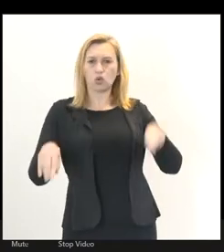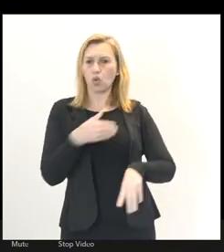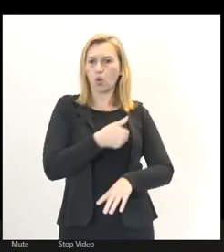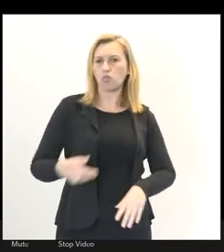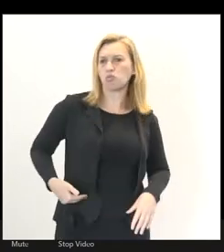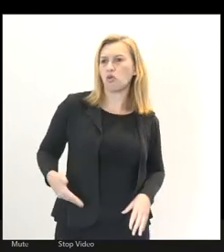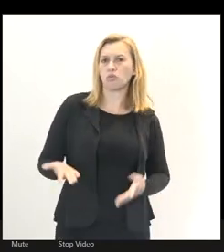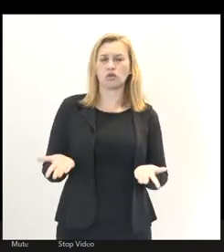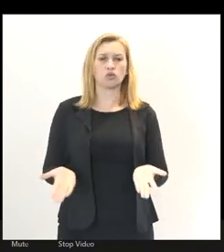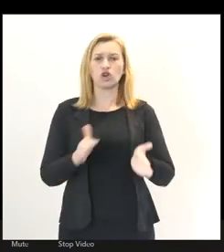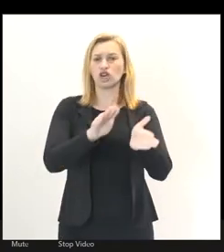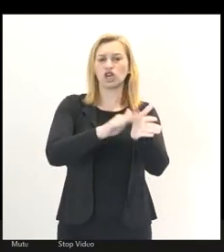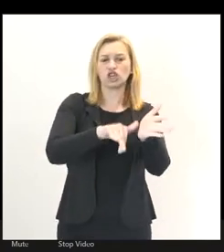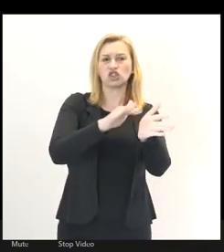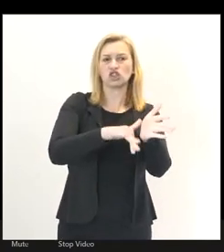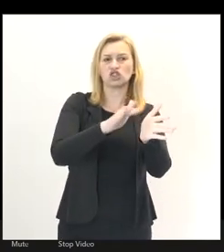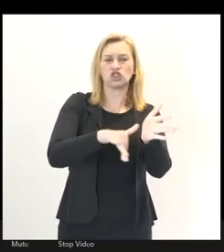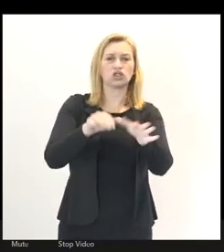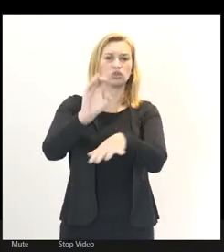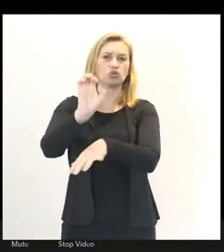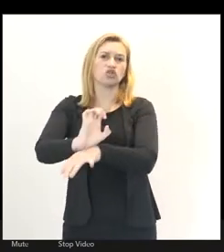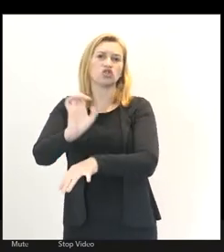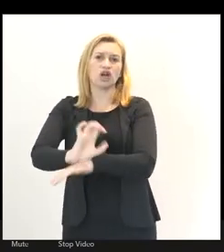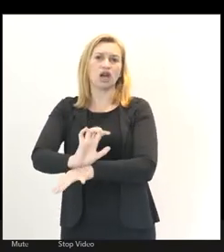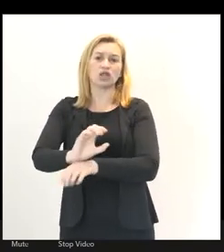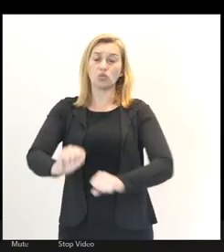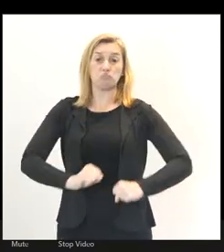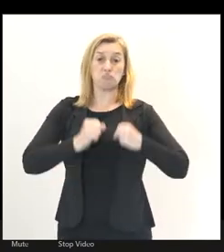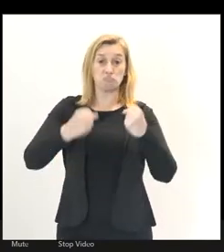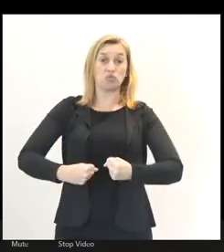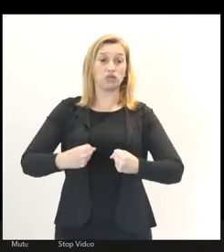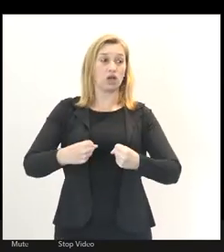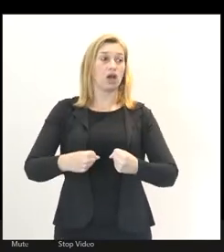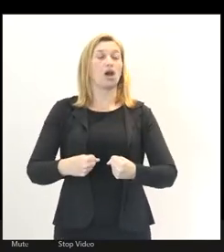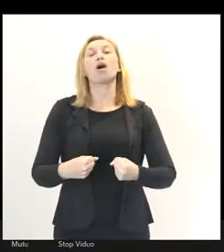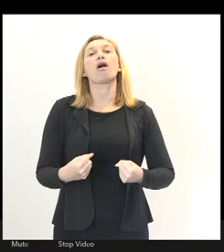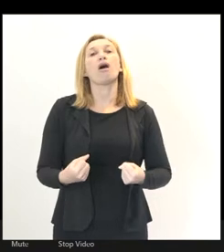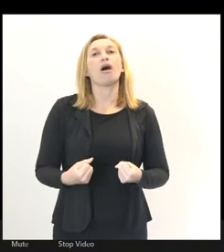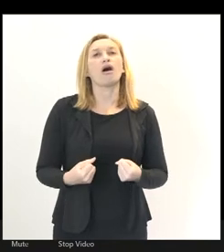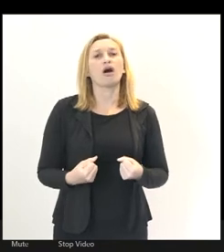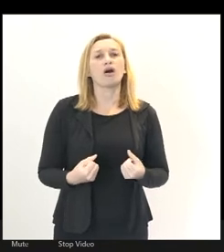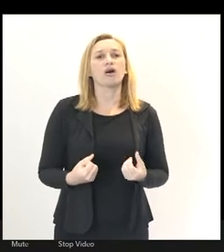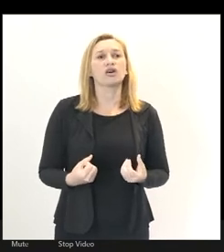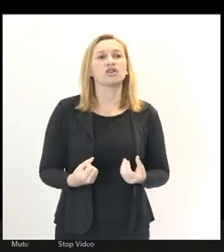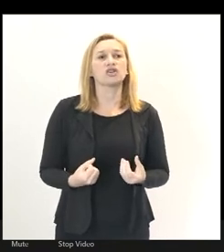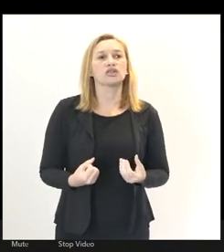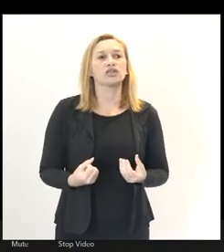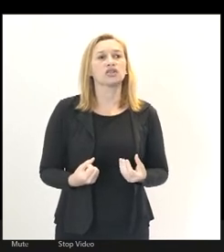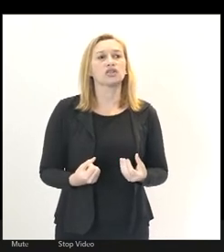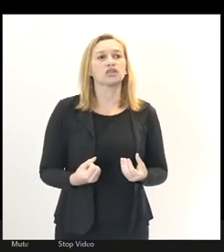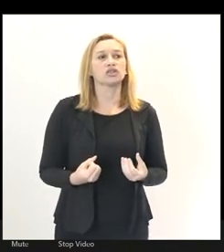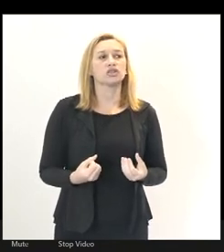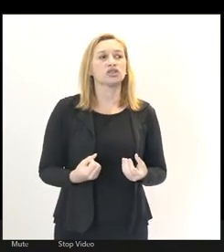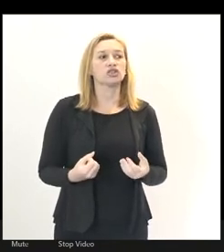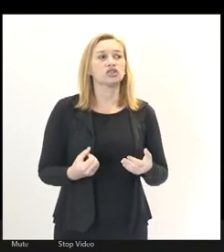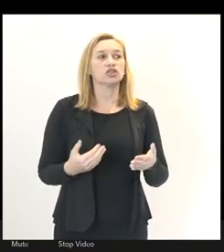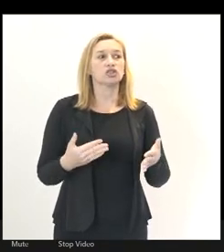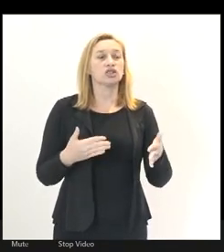retira do Estado o poder de propor medidas,